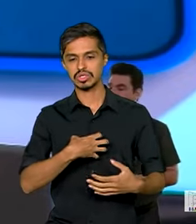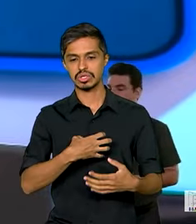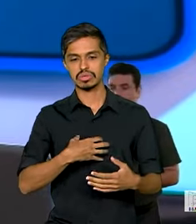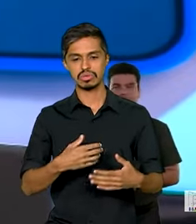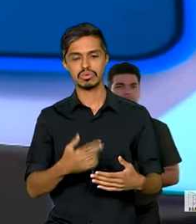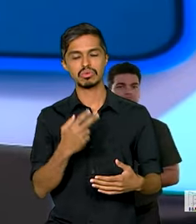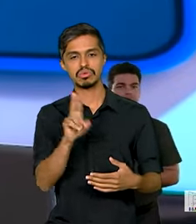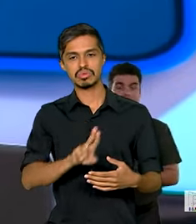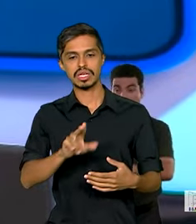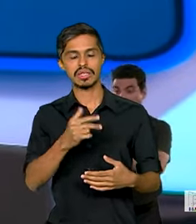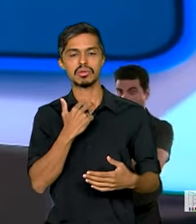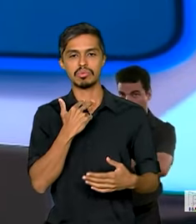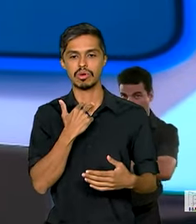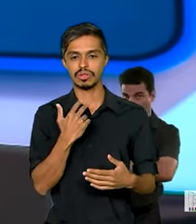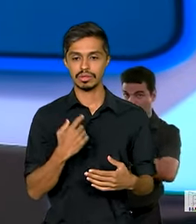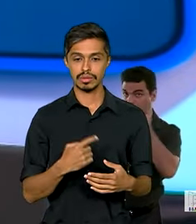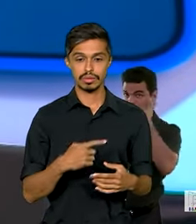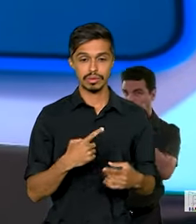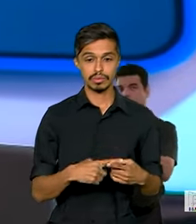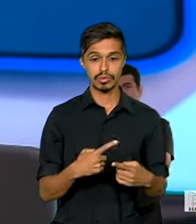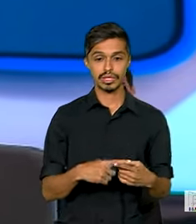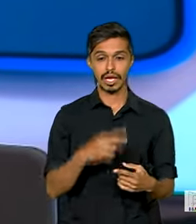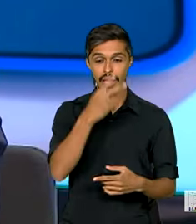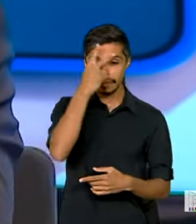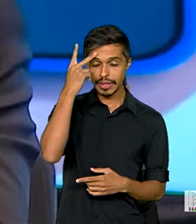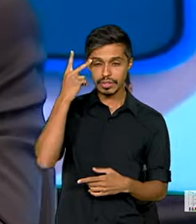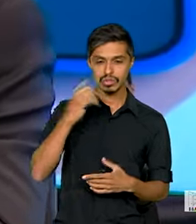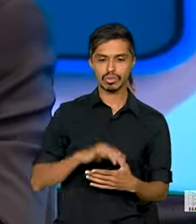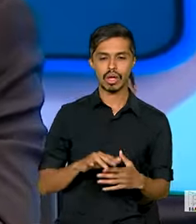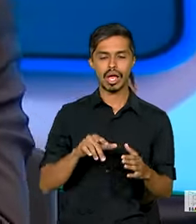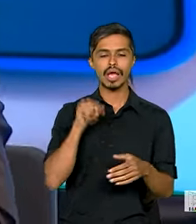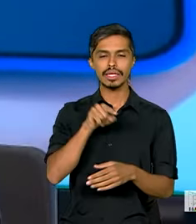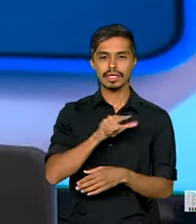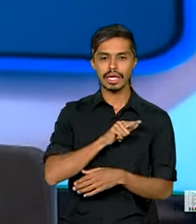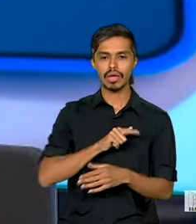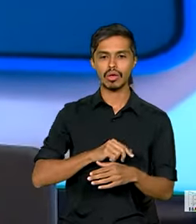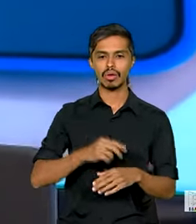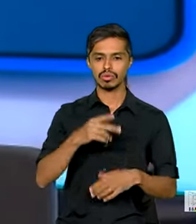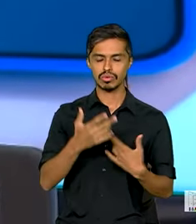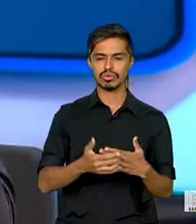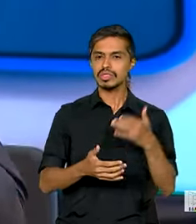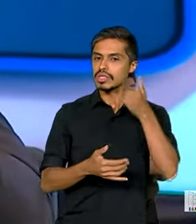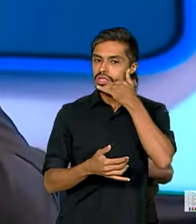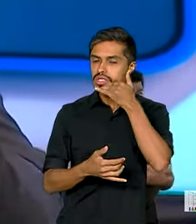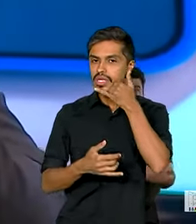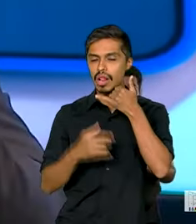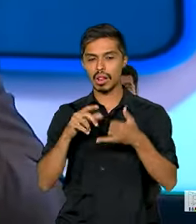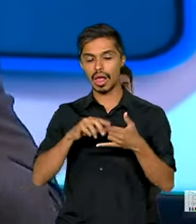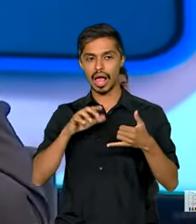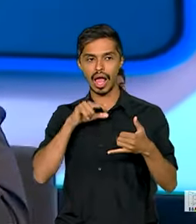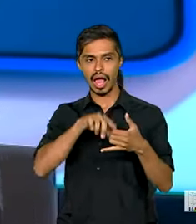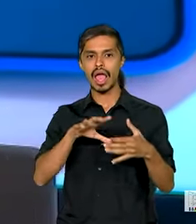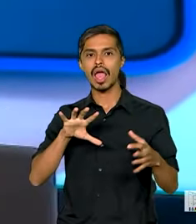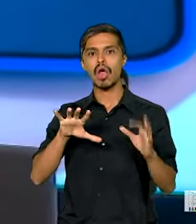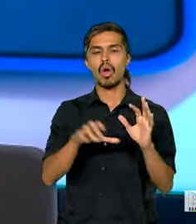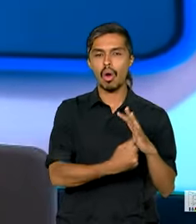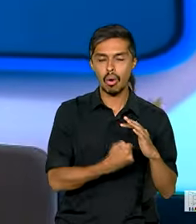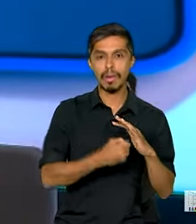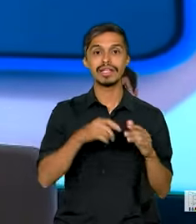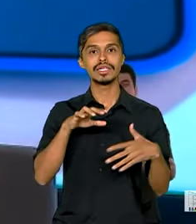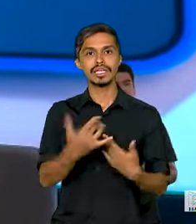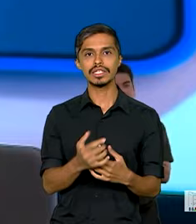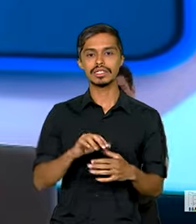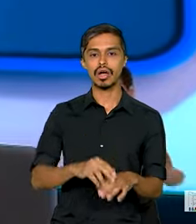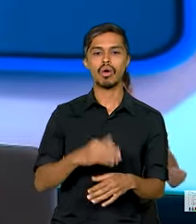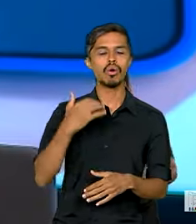o aparelho roubado é bloqueado nas redes, é bloqueado a linha, é bloqueado o